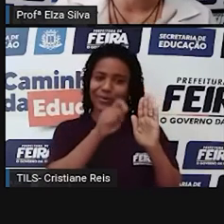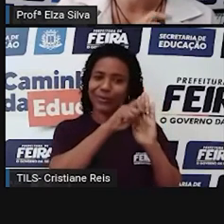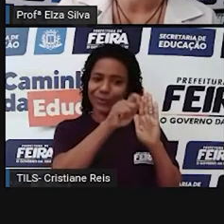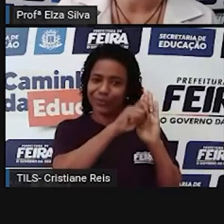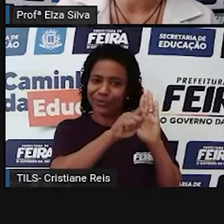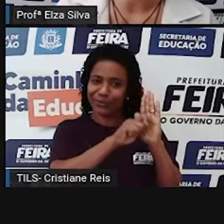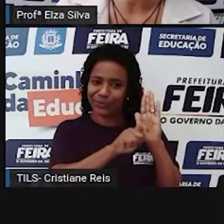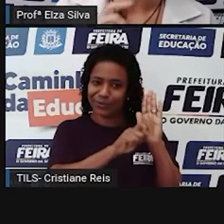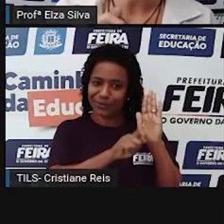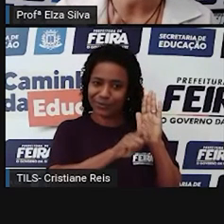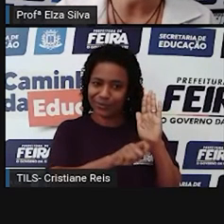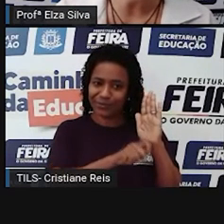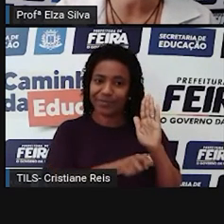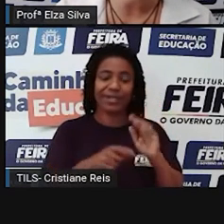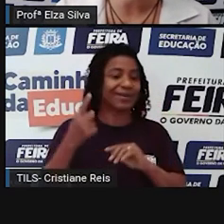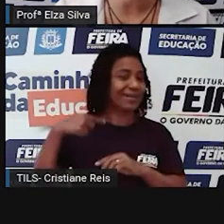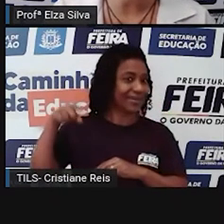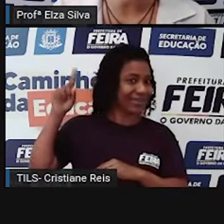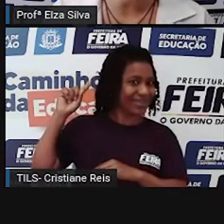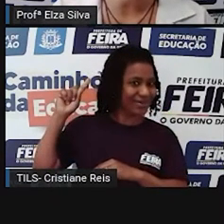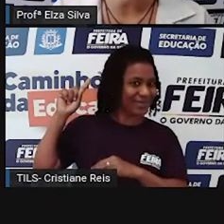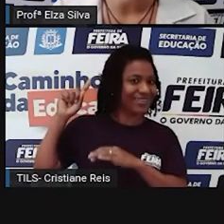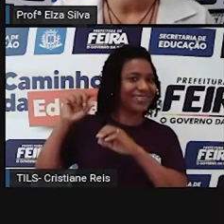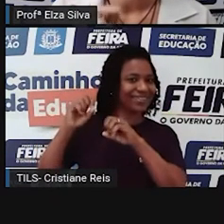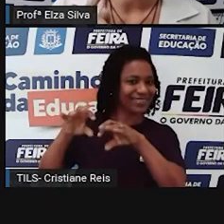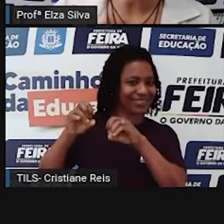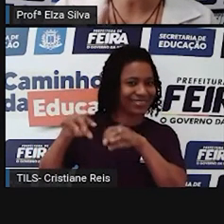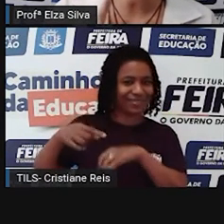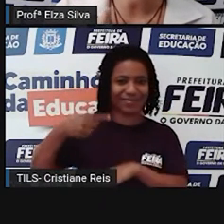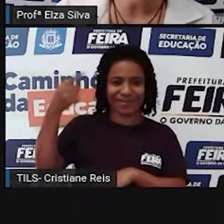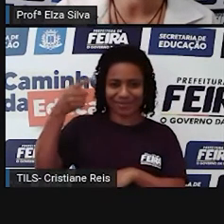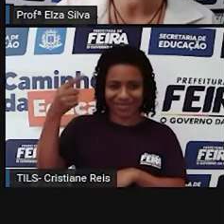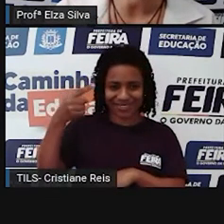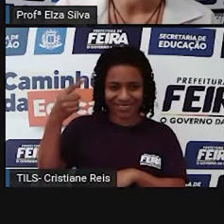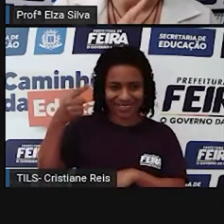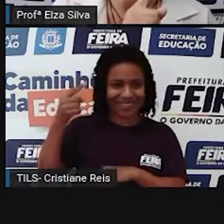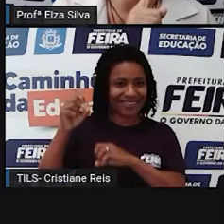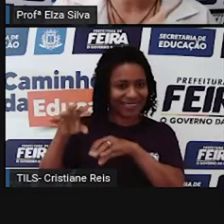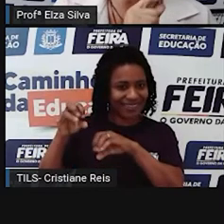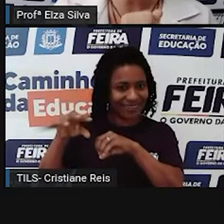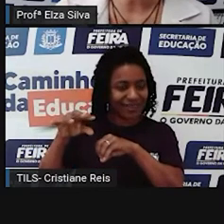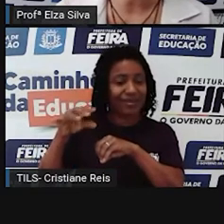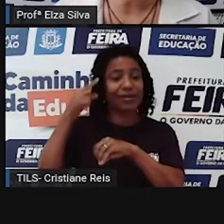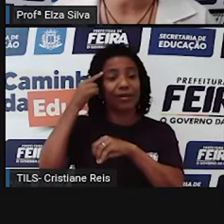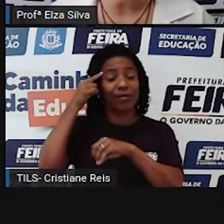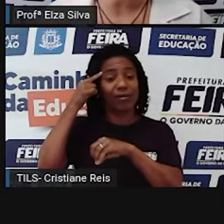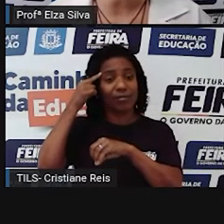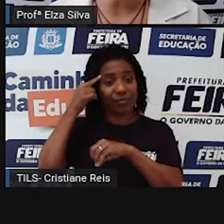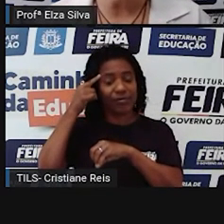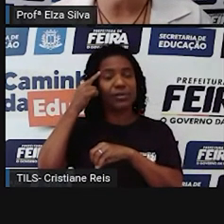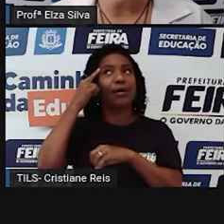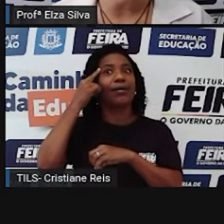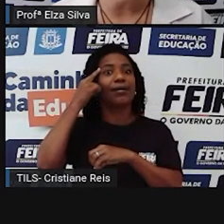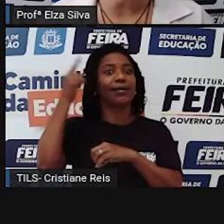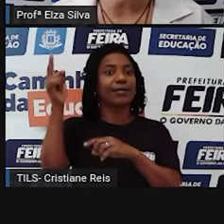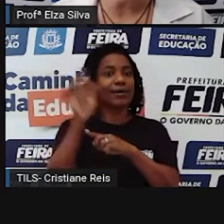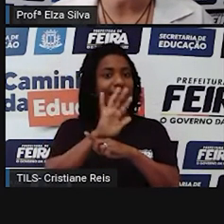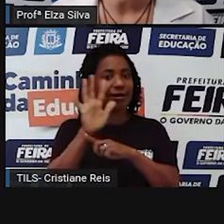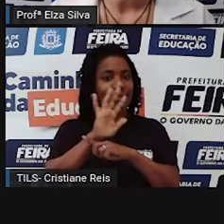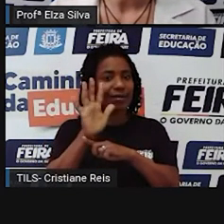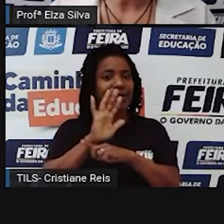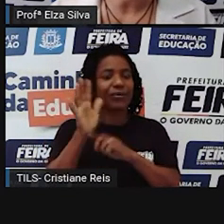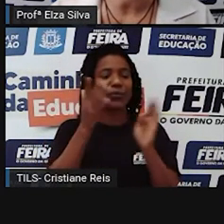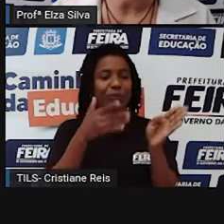na primeira aula nós conversamos sobre esse tema Use também o vídeo que eu sugeri para você assistir na primeira